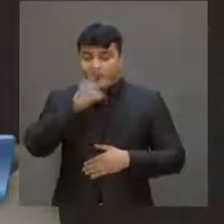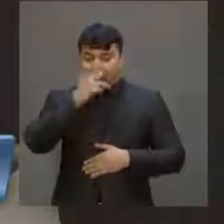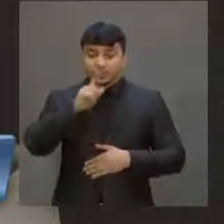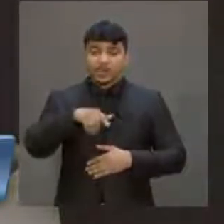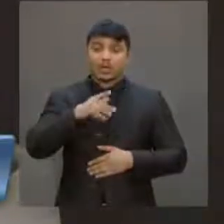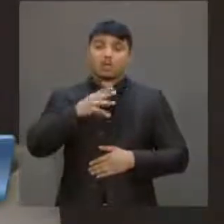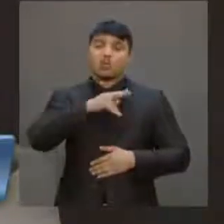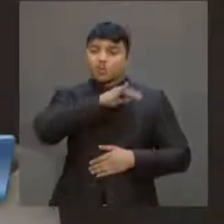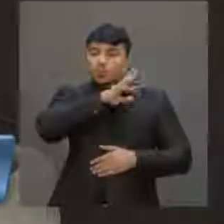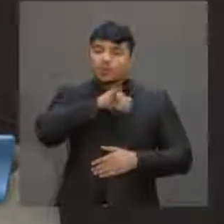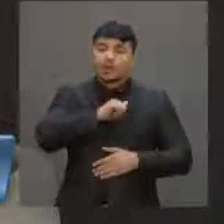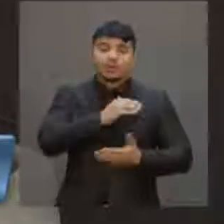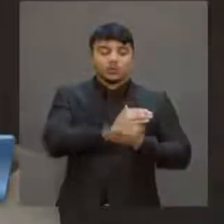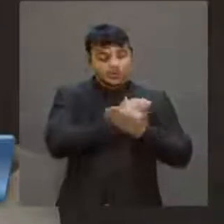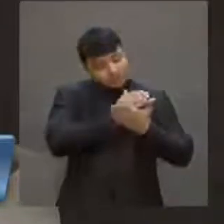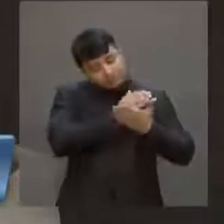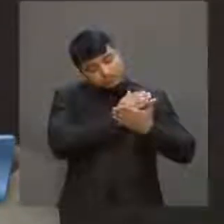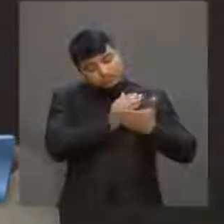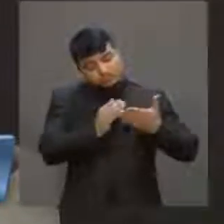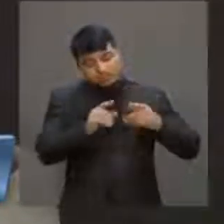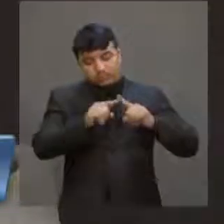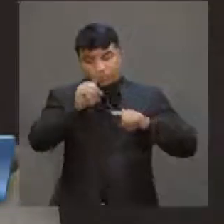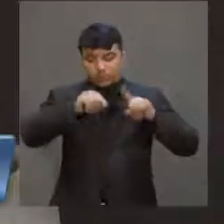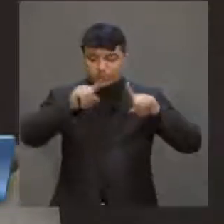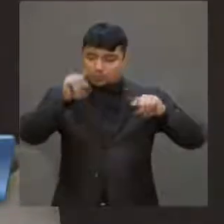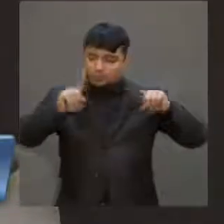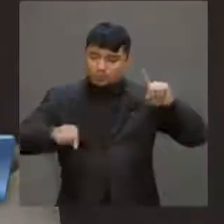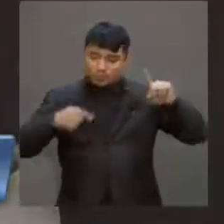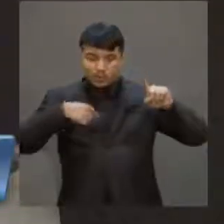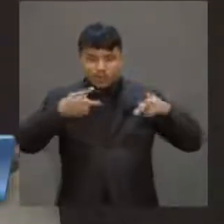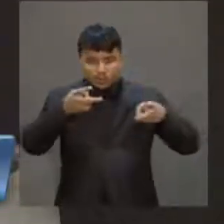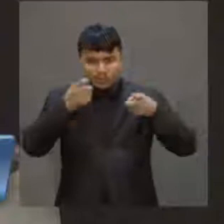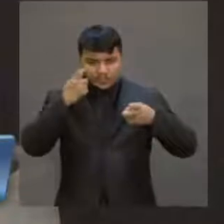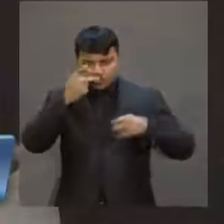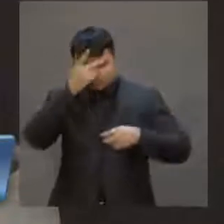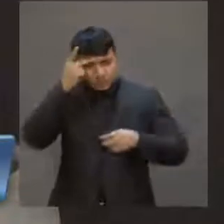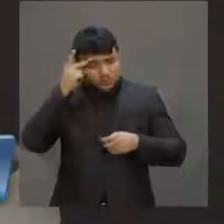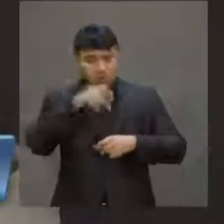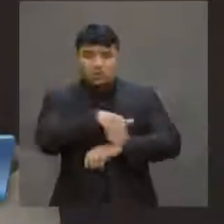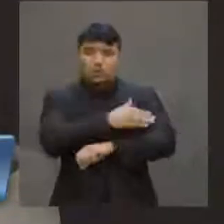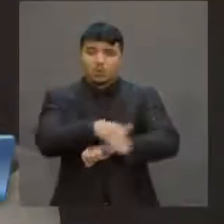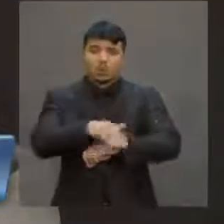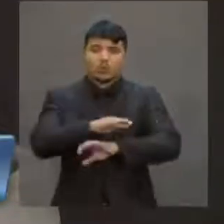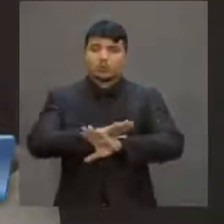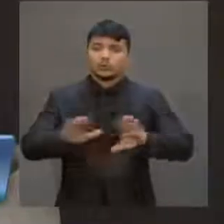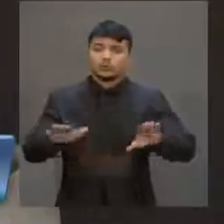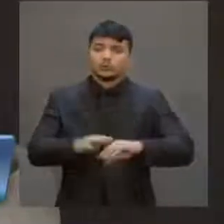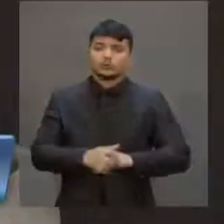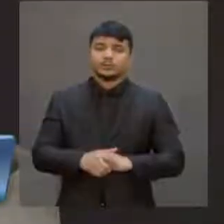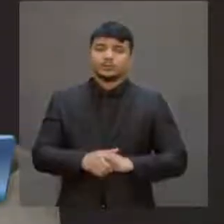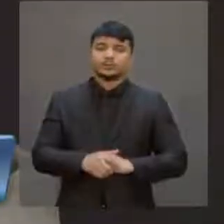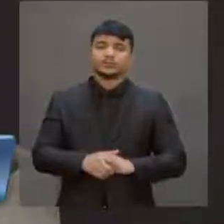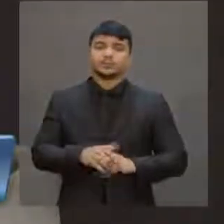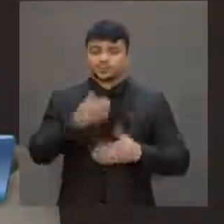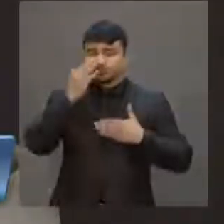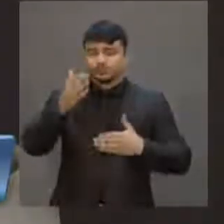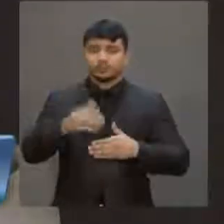ser de cada mais vezes a gente ver gente morando nas ruas das grandes cidades brasileiras. Muito obrigado. Obrigado. Obrigado.